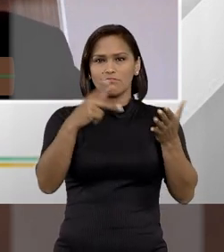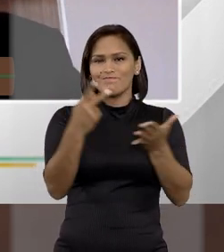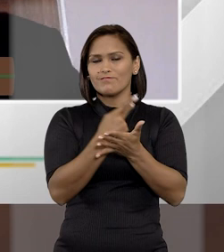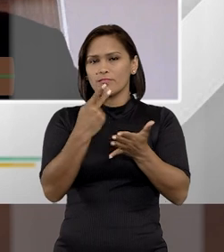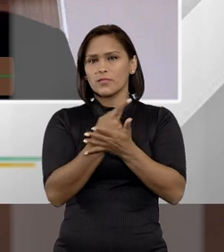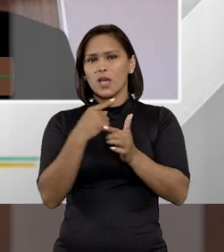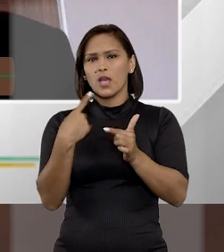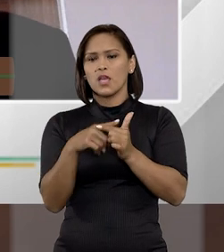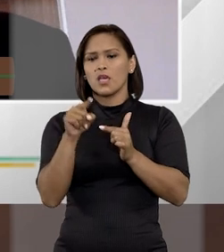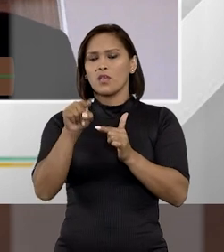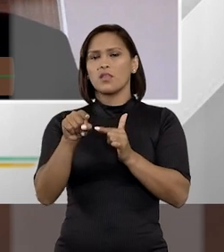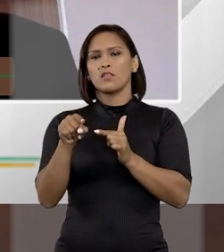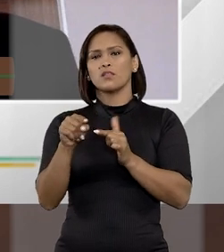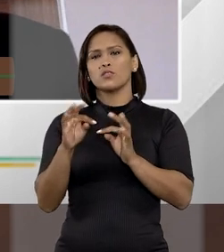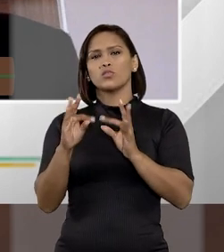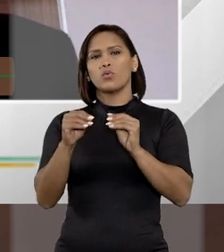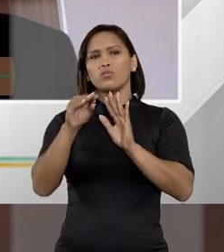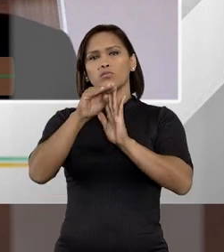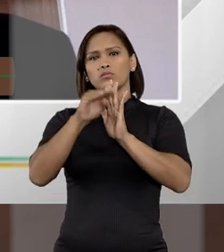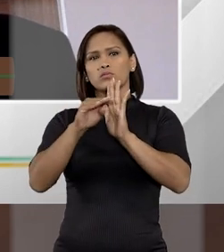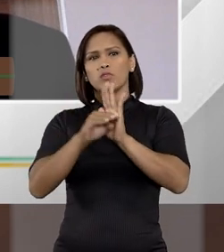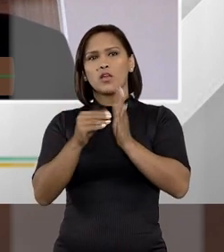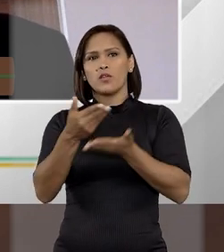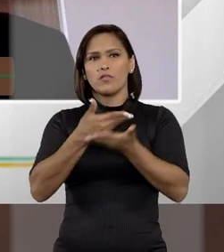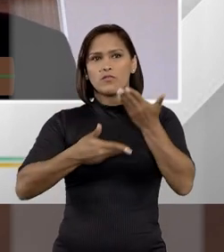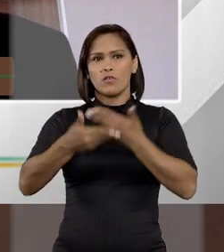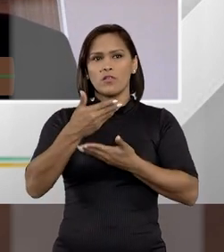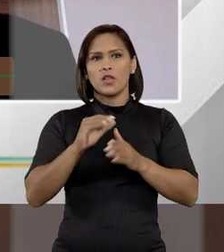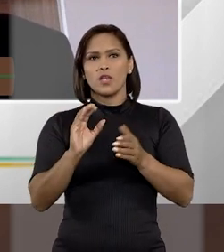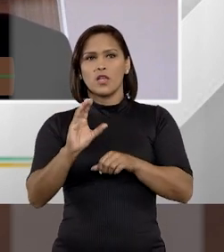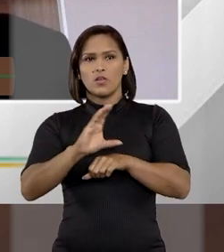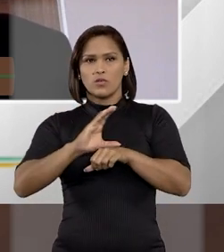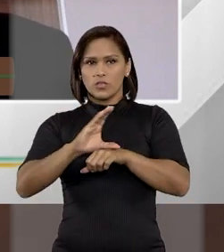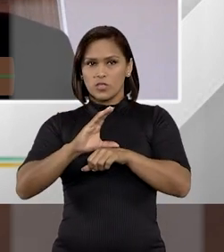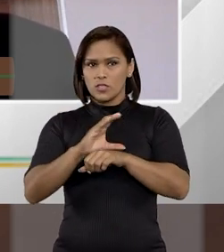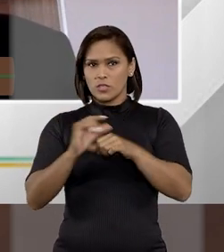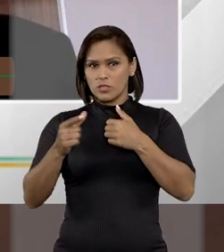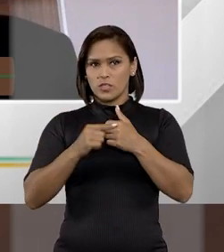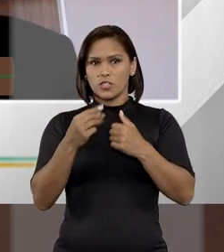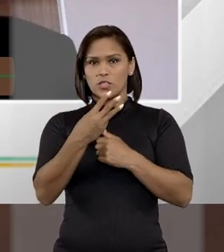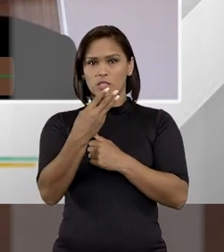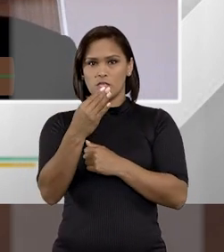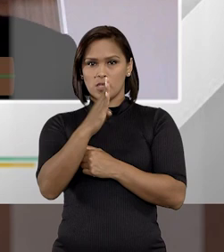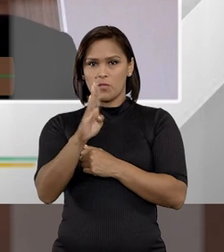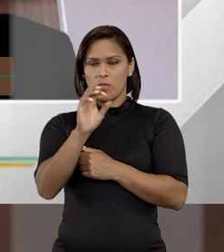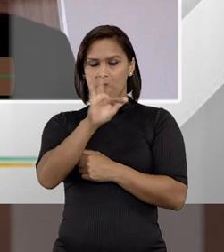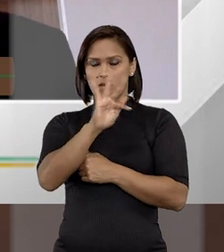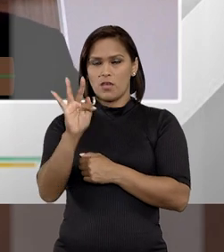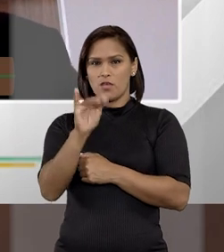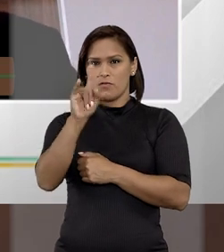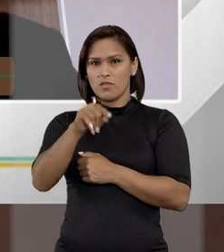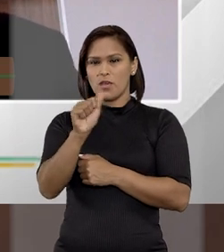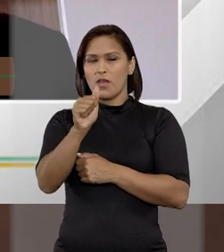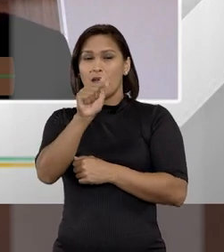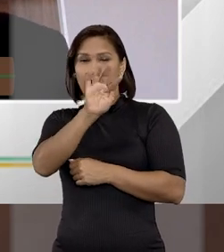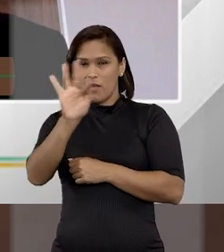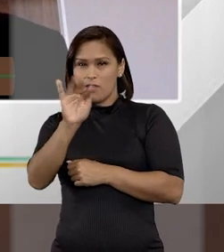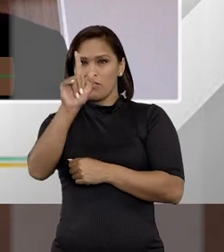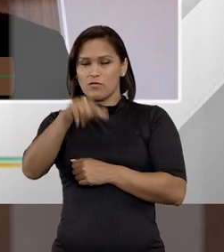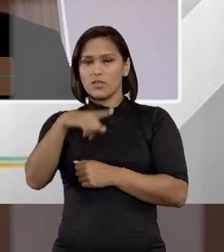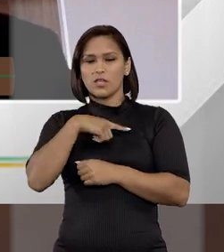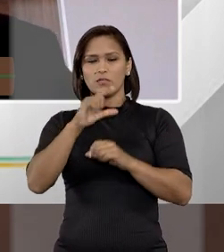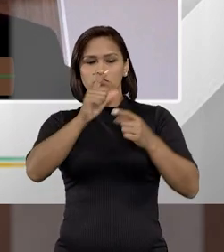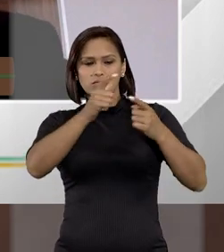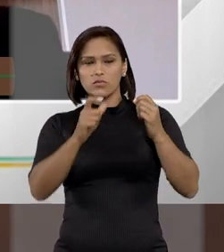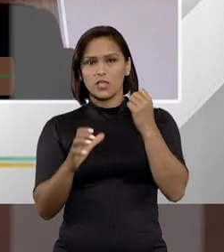equivocadamente nessas questões envolvendo a inconstitucionalidade dos artigos 3º B e F, A F, né, que